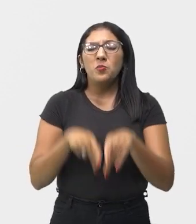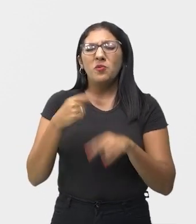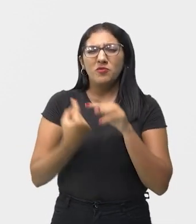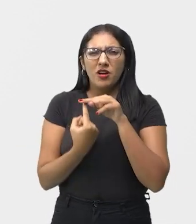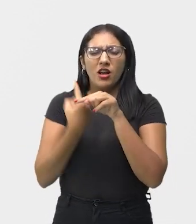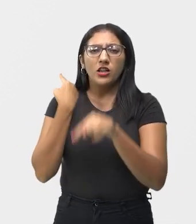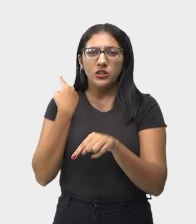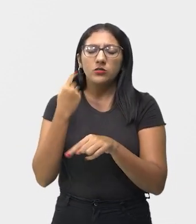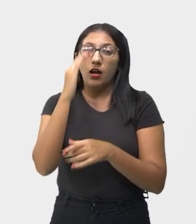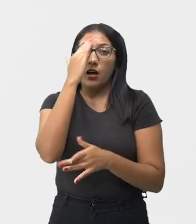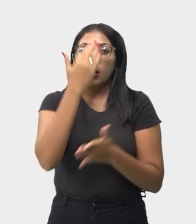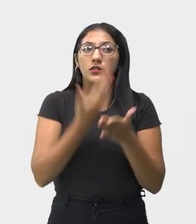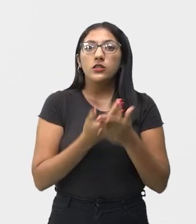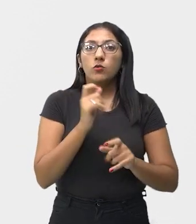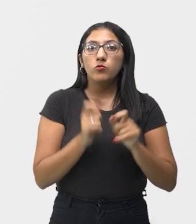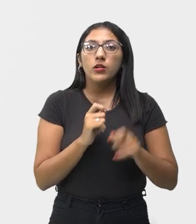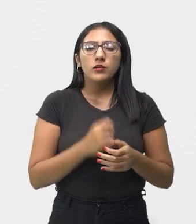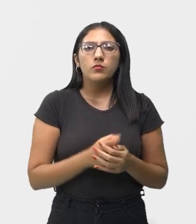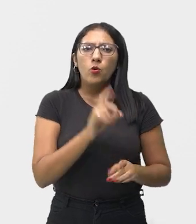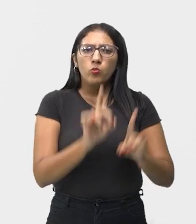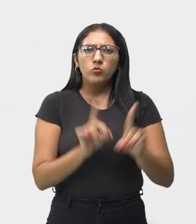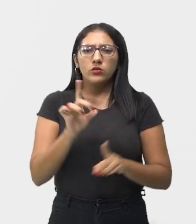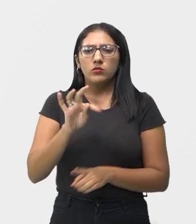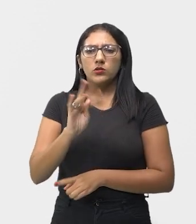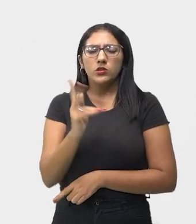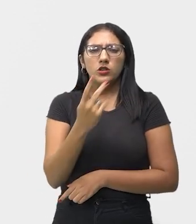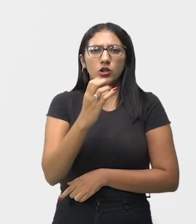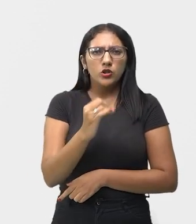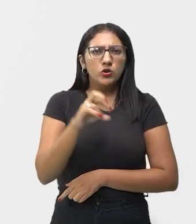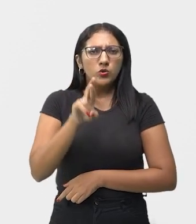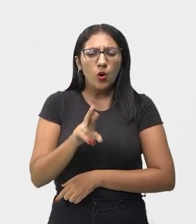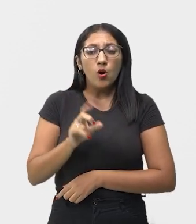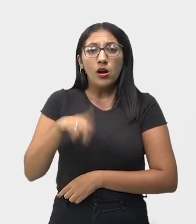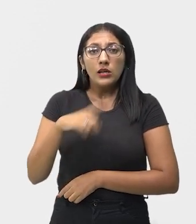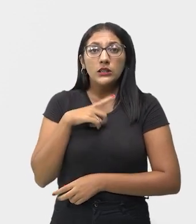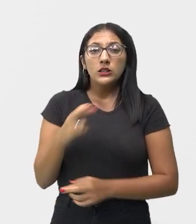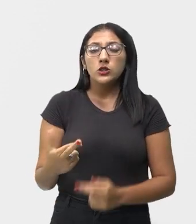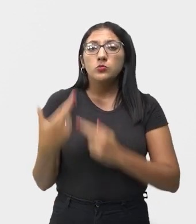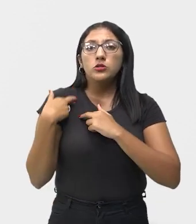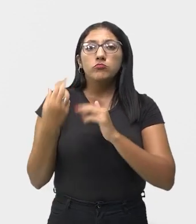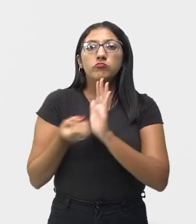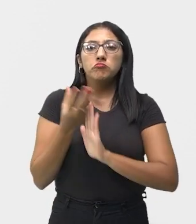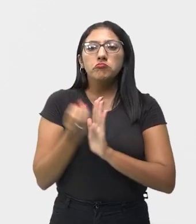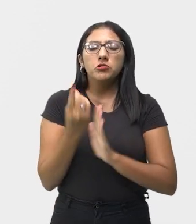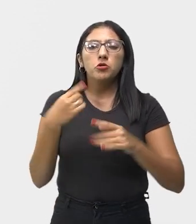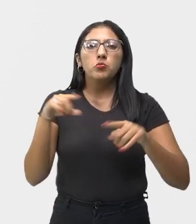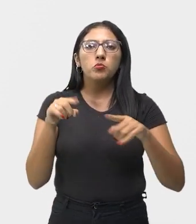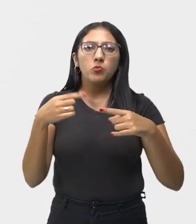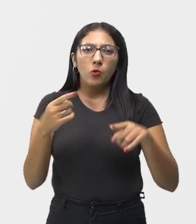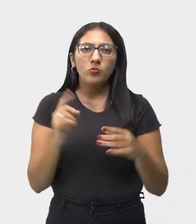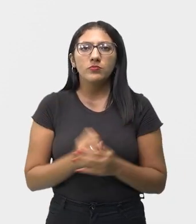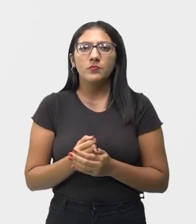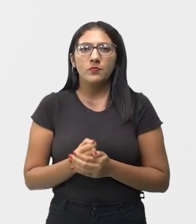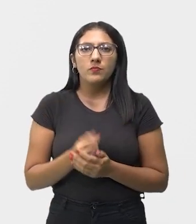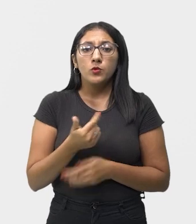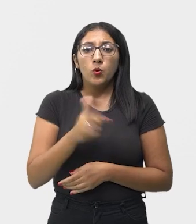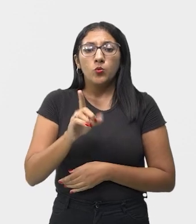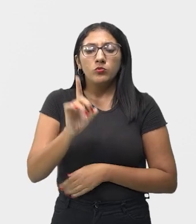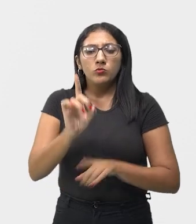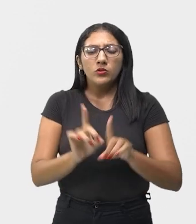acreditavam que o seu Deus Thor era o criador da música e que Osíris a tinha usado para